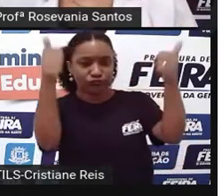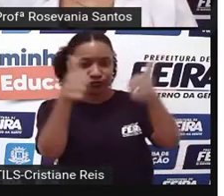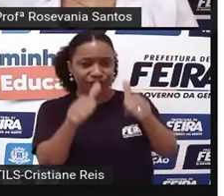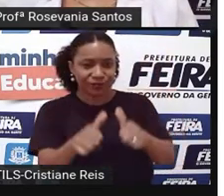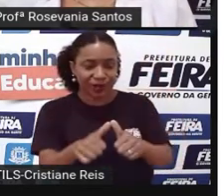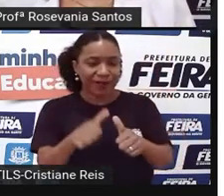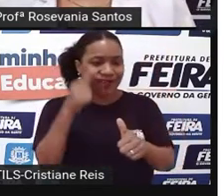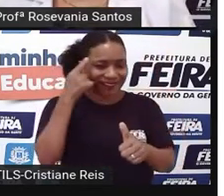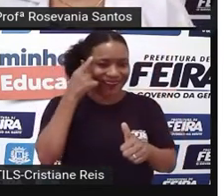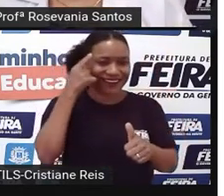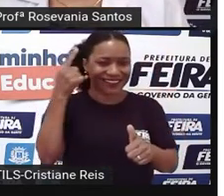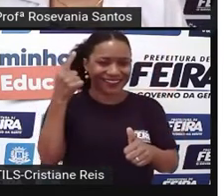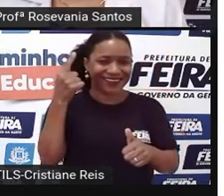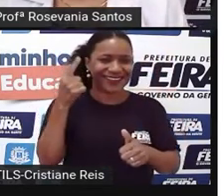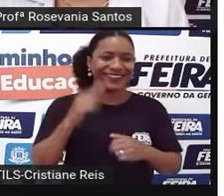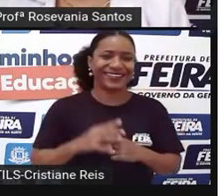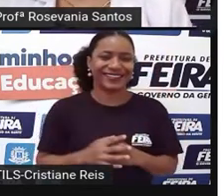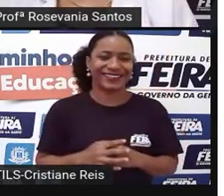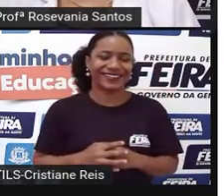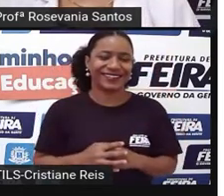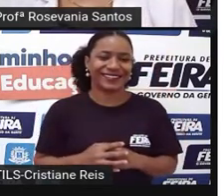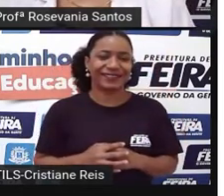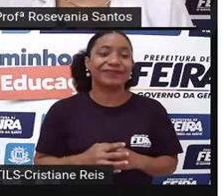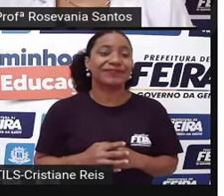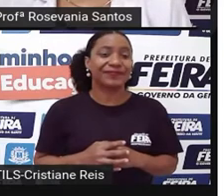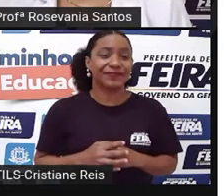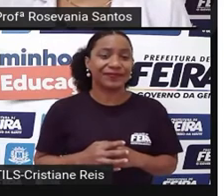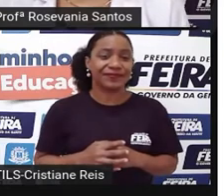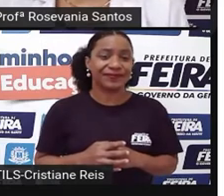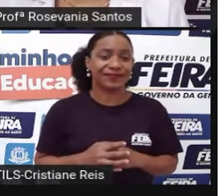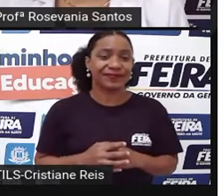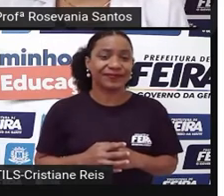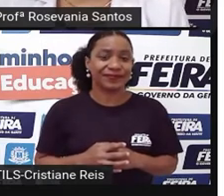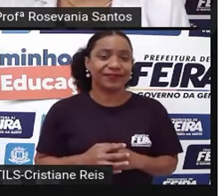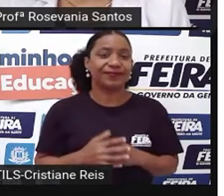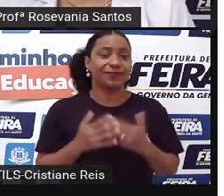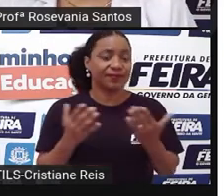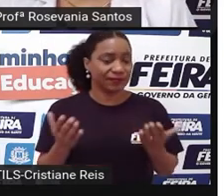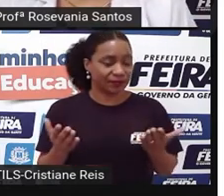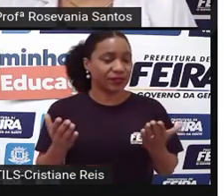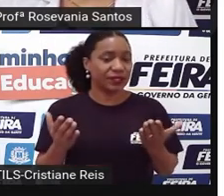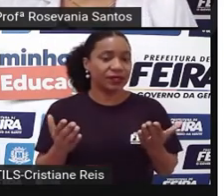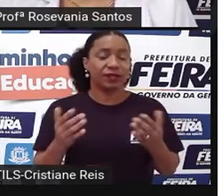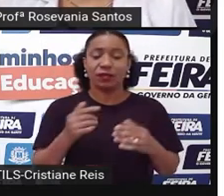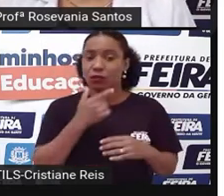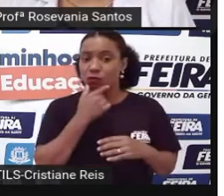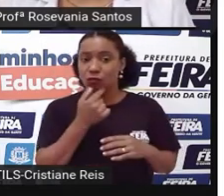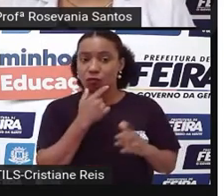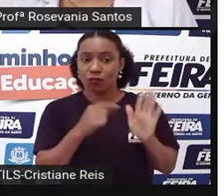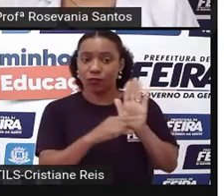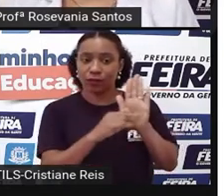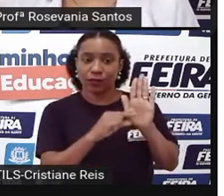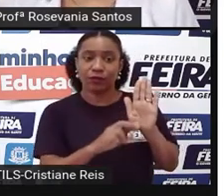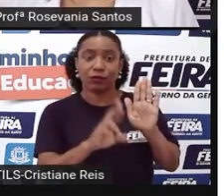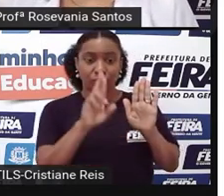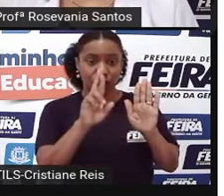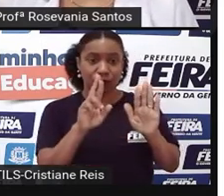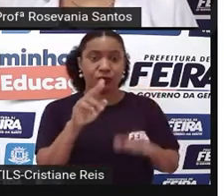né, como eu falei pra vocês, é uma regionalização, né, de Pedro Pinchas Geiger,